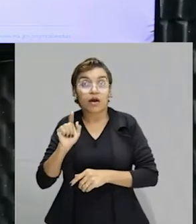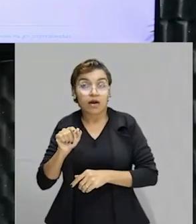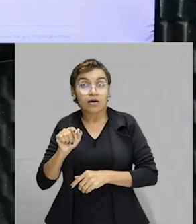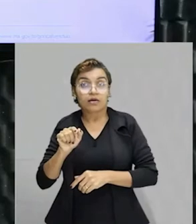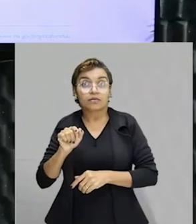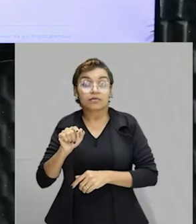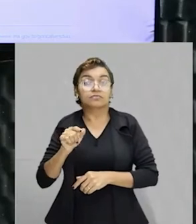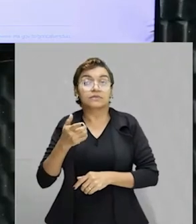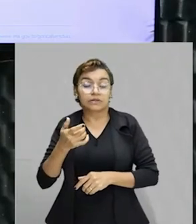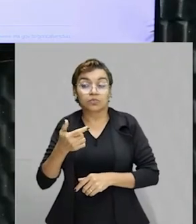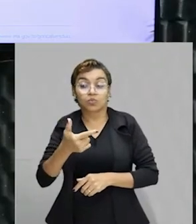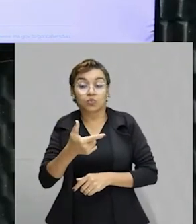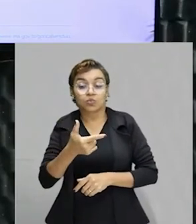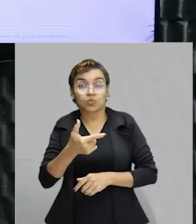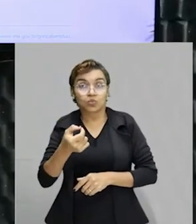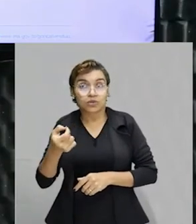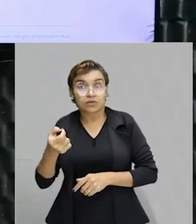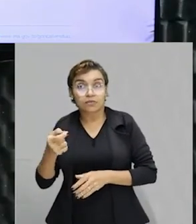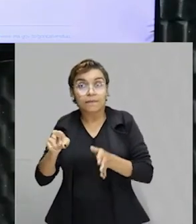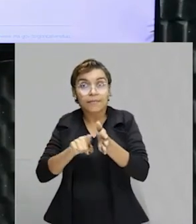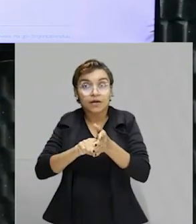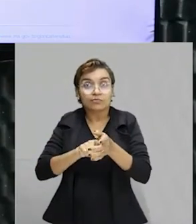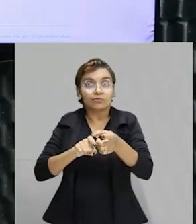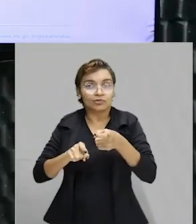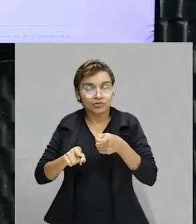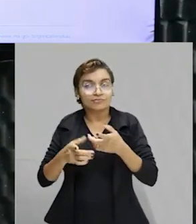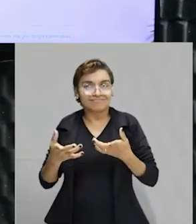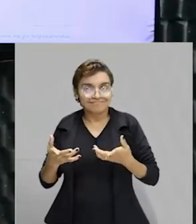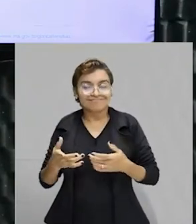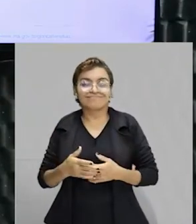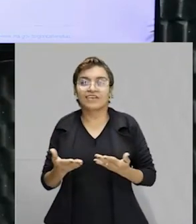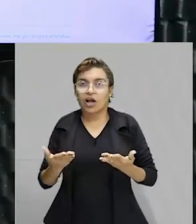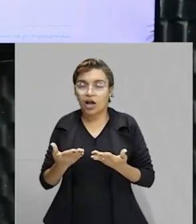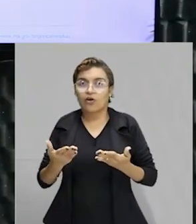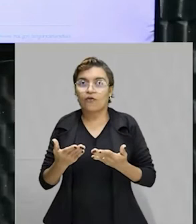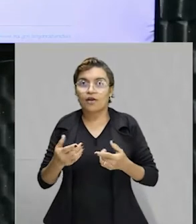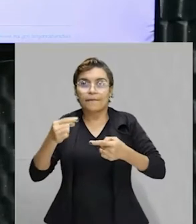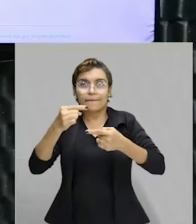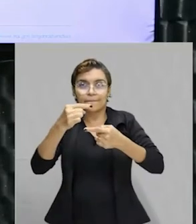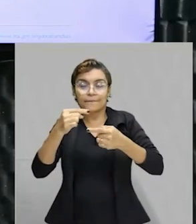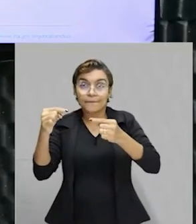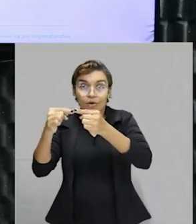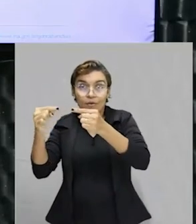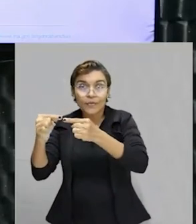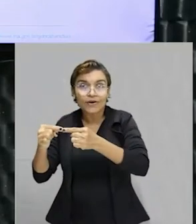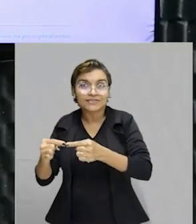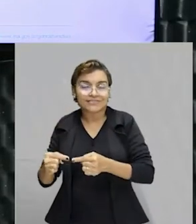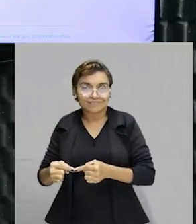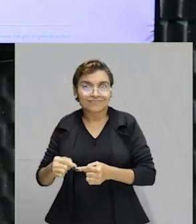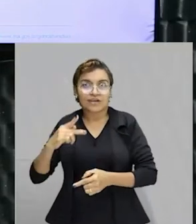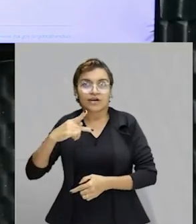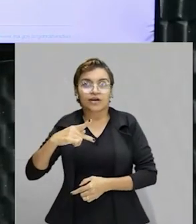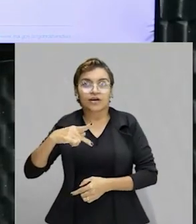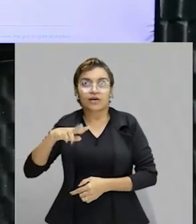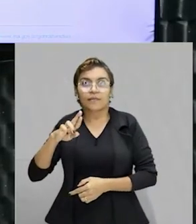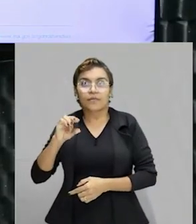menos aquele X que a gente chamou, tá? E agora sim a gente pode montar uma proporção. Por quê? Porque lembra o que